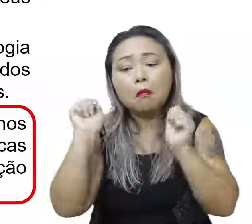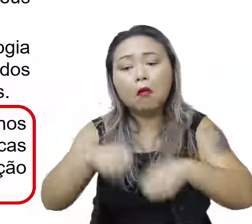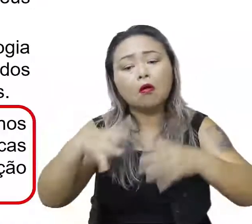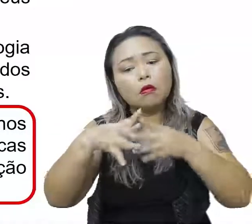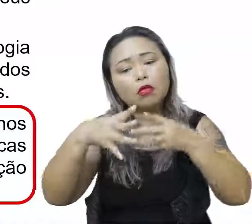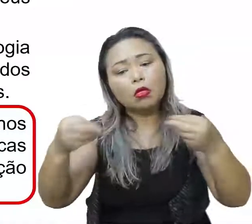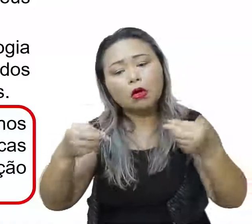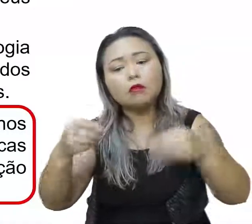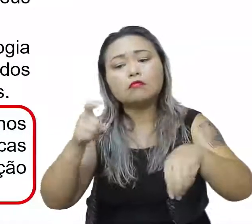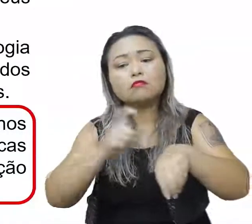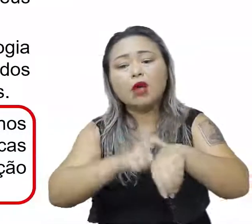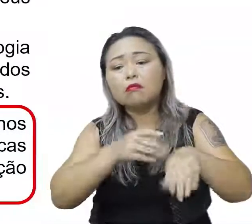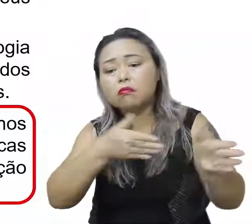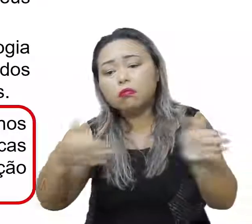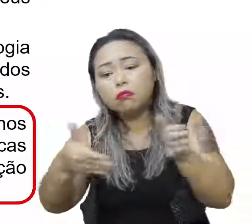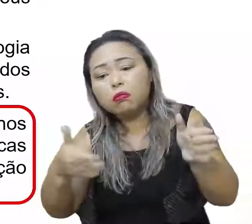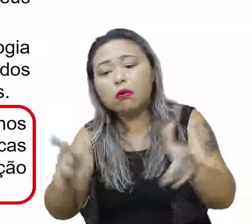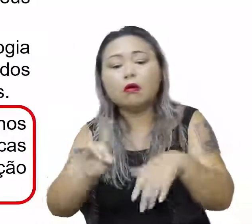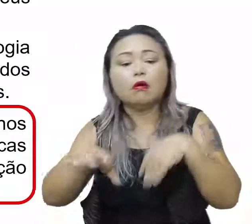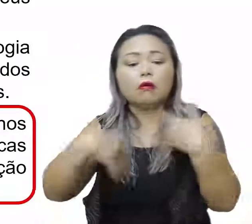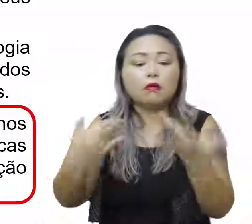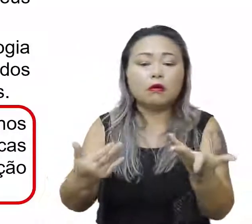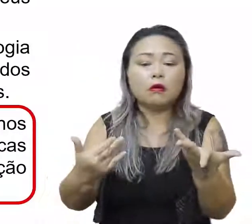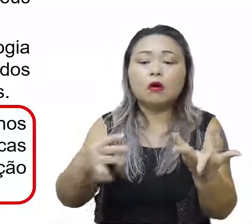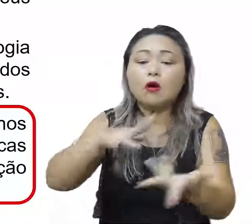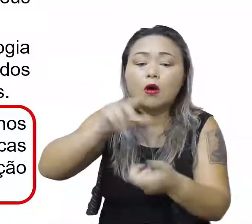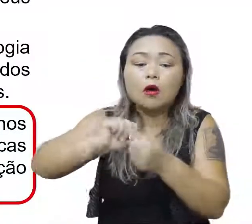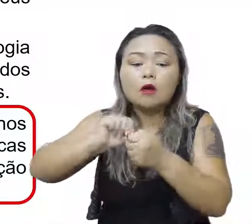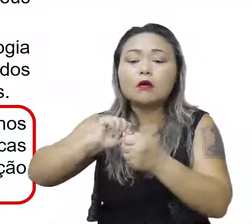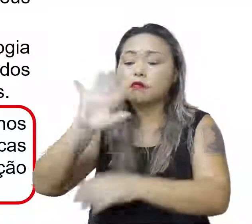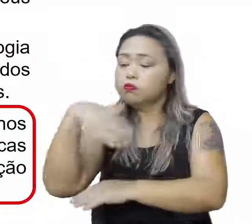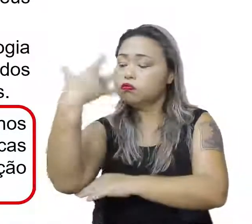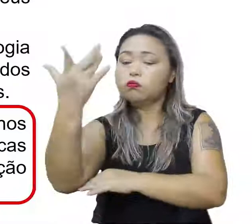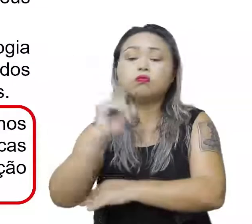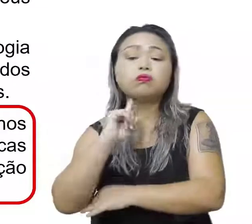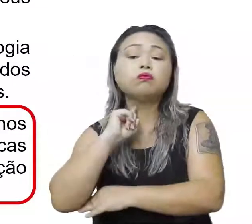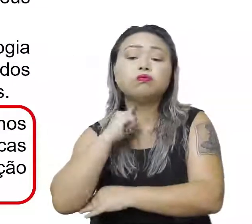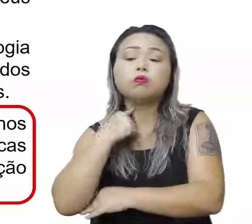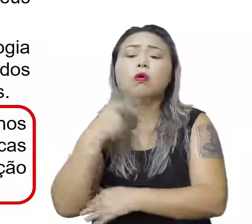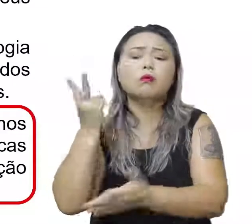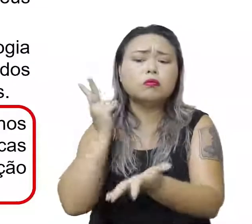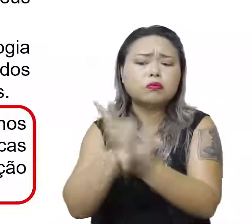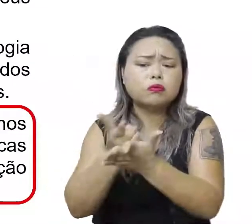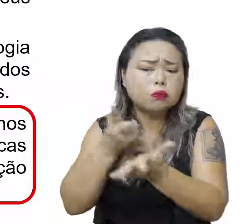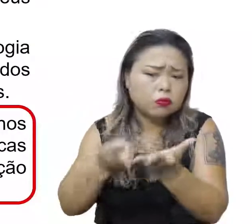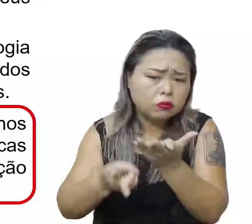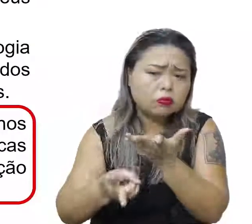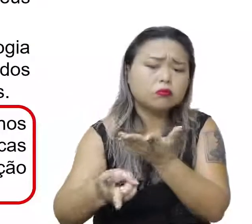desaparecer em poucas décadas no mundo se o desmatamento e a poluição indiscriminados